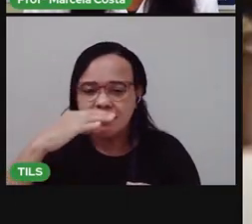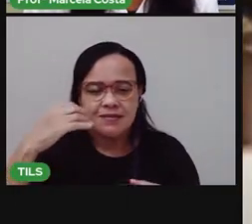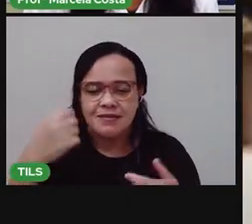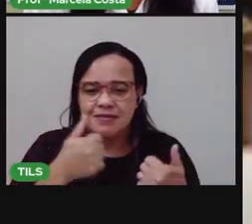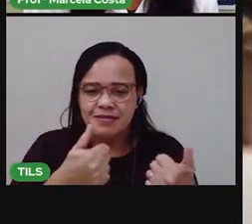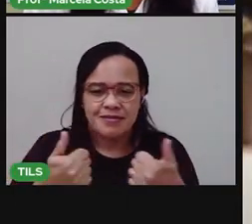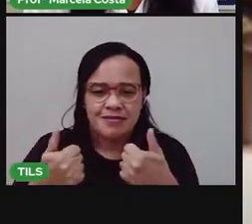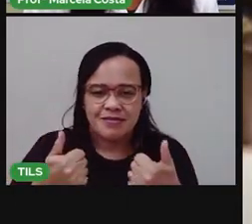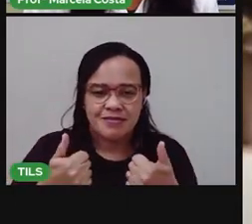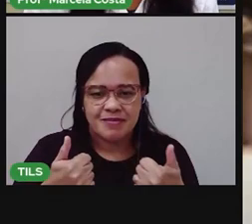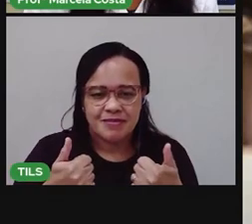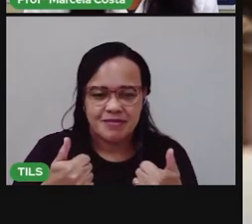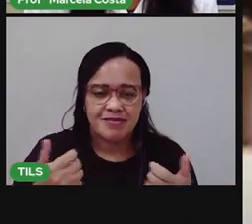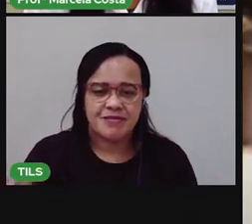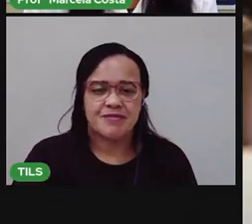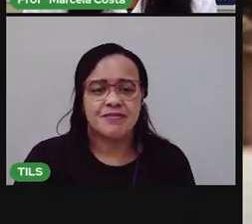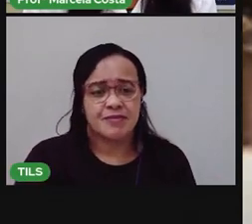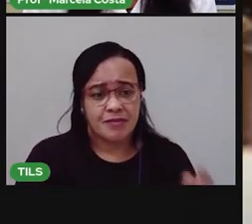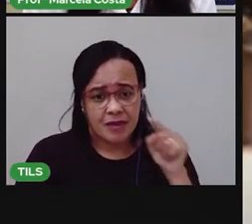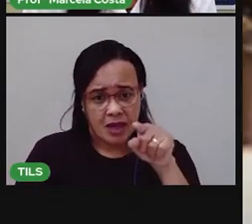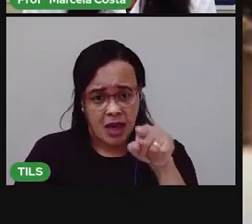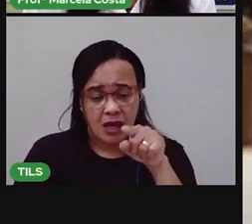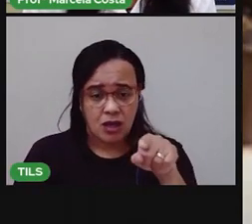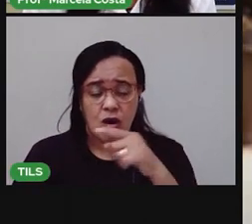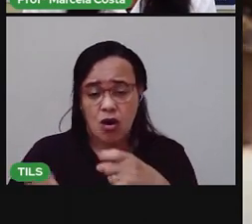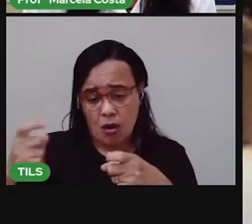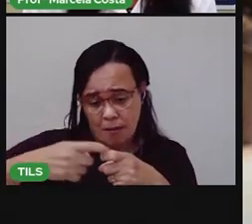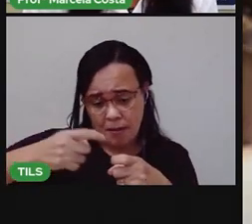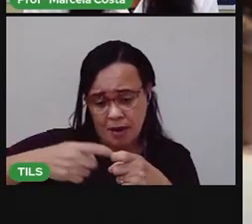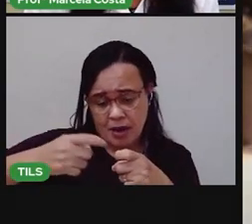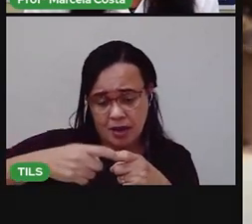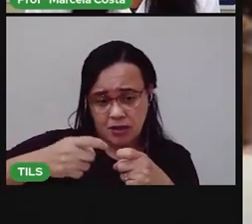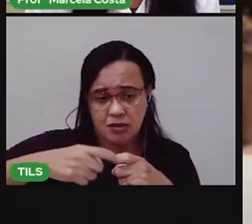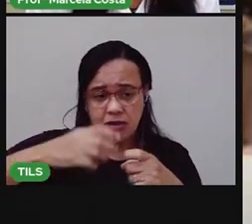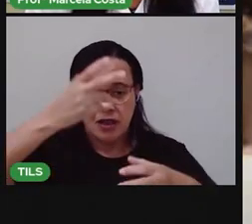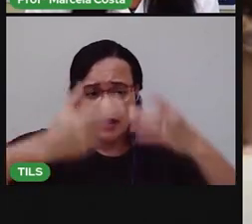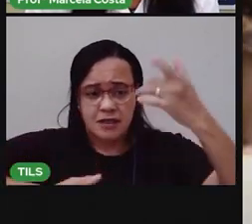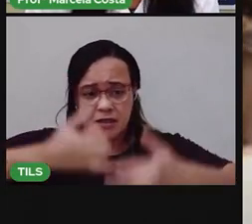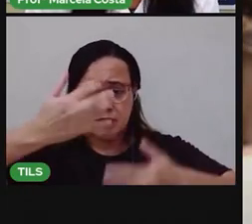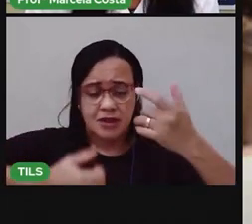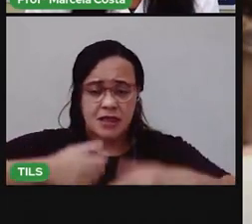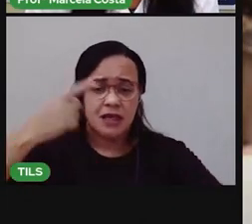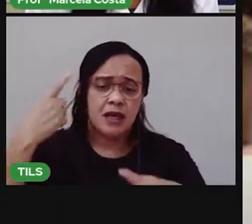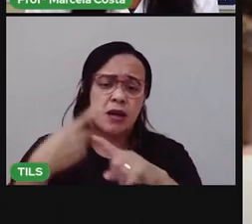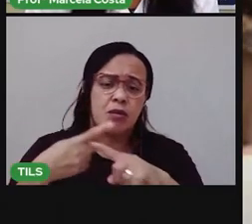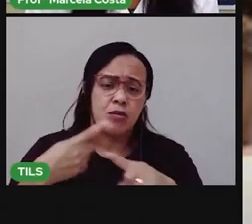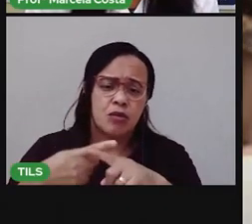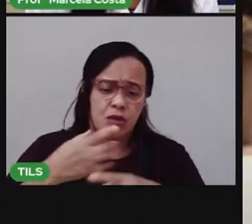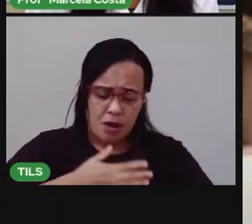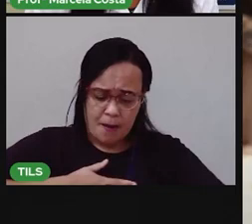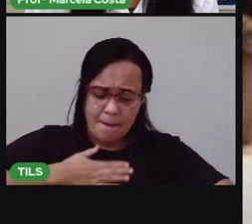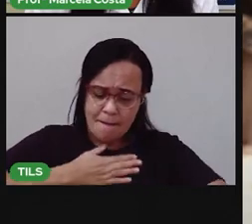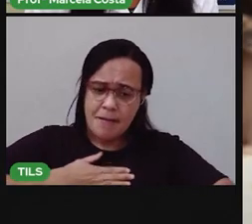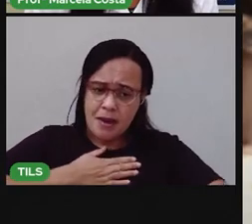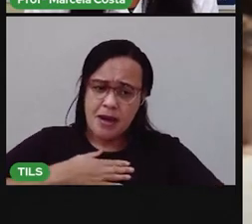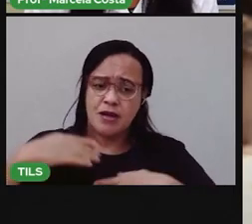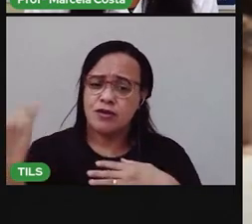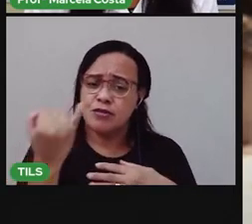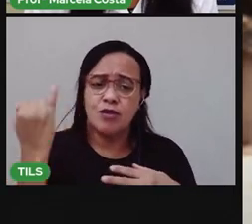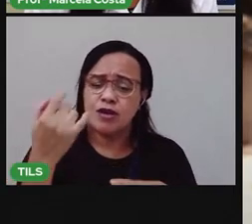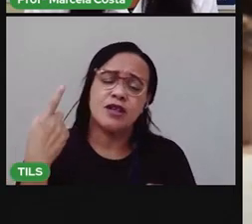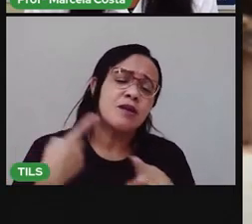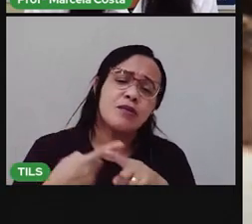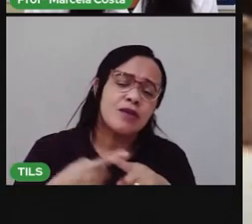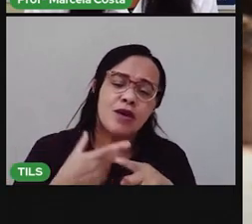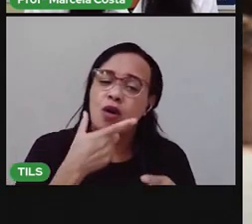agora o doutor Marcelo, que é infectologista, vai explicar pra gente por que que tem que tomar banho. Ah, doutor, tem que